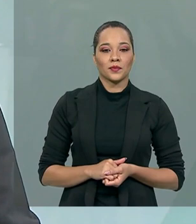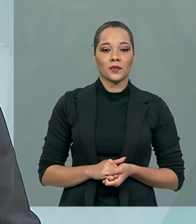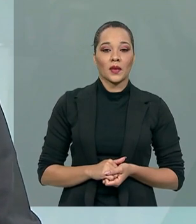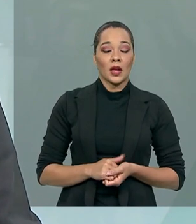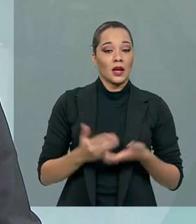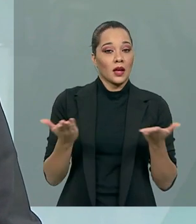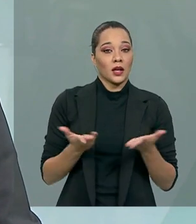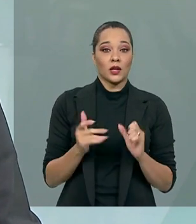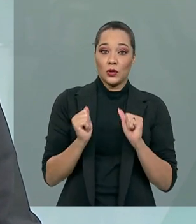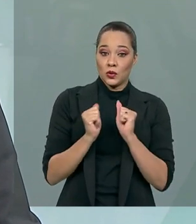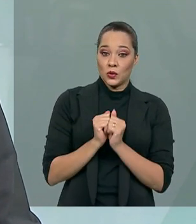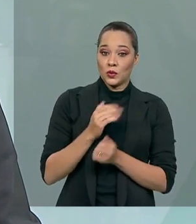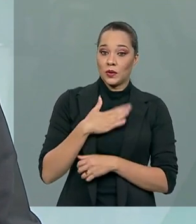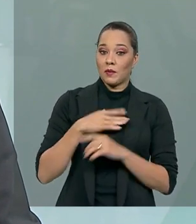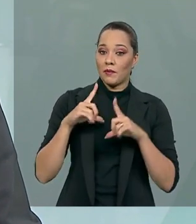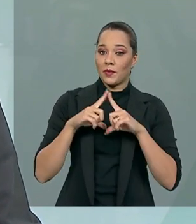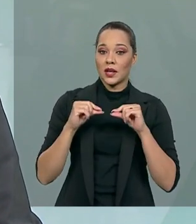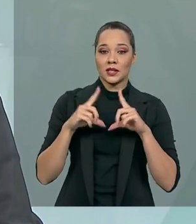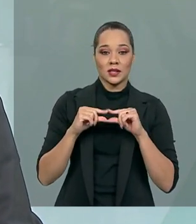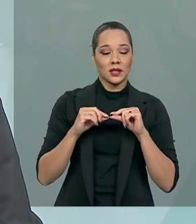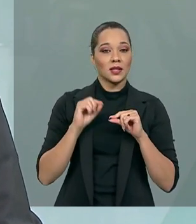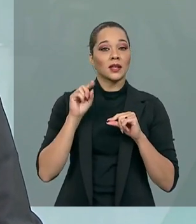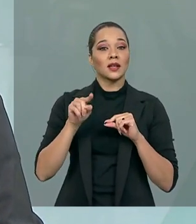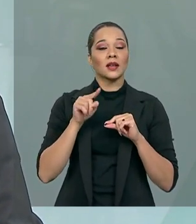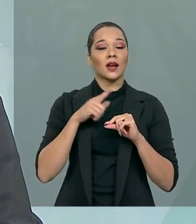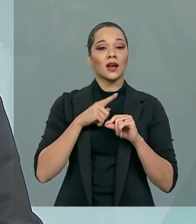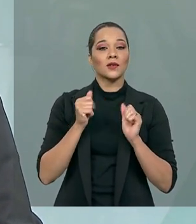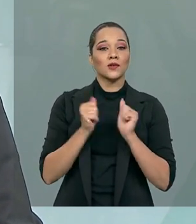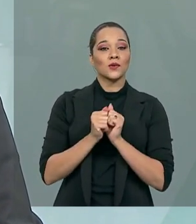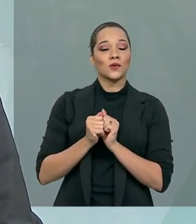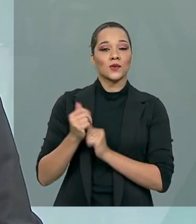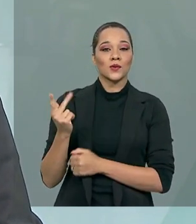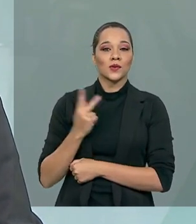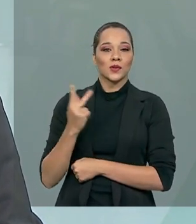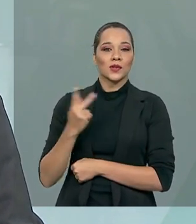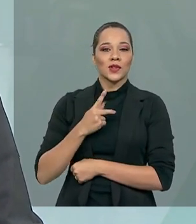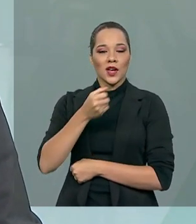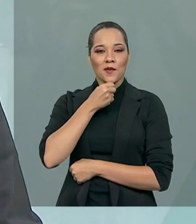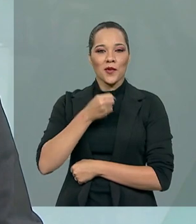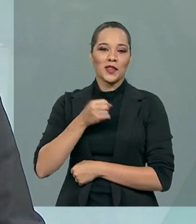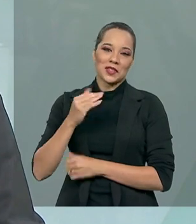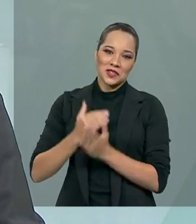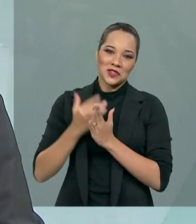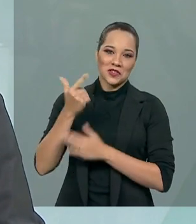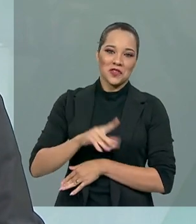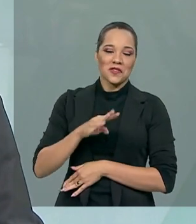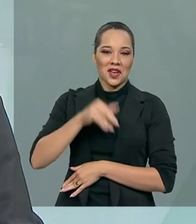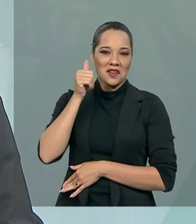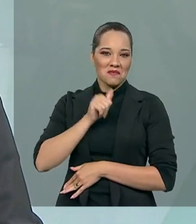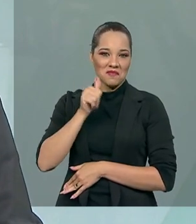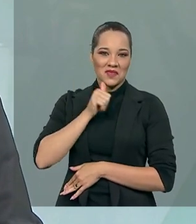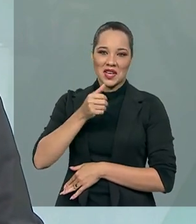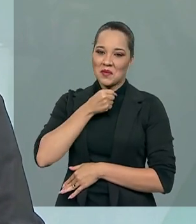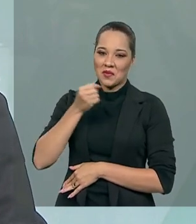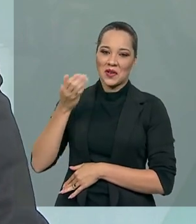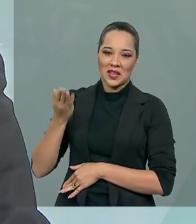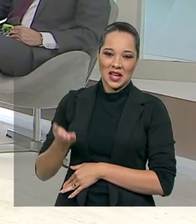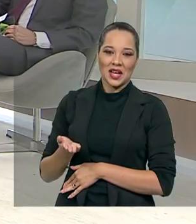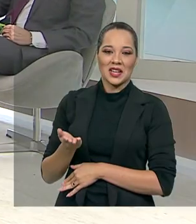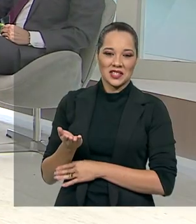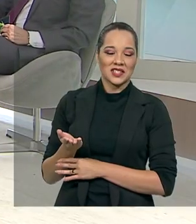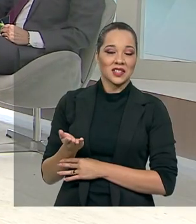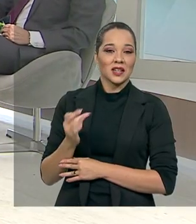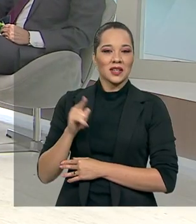E aqui no nosso estúdio de Brasília, quem divide comigo a apresentação desse programa, mais uma vez, é a jornalista Catiúcia